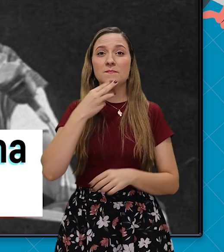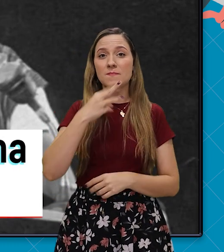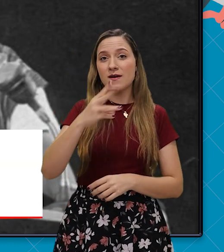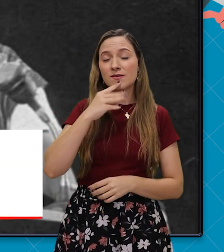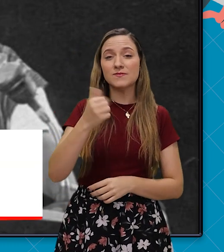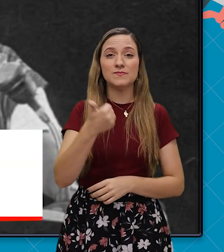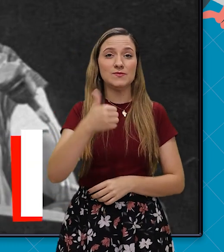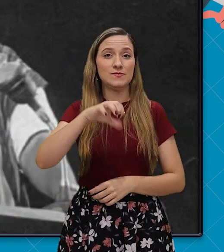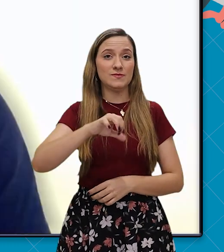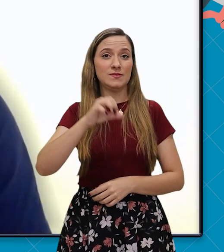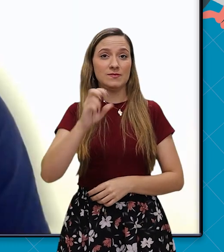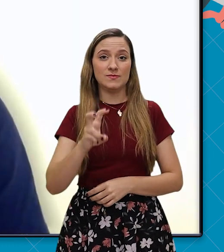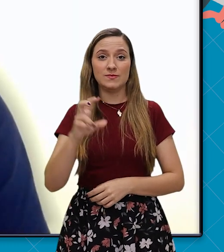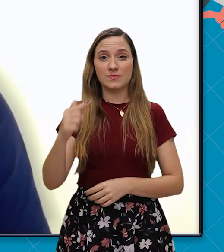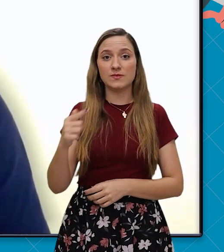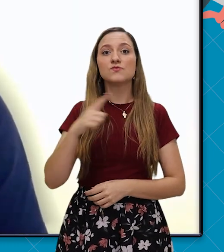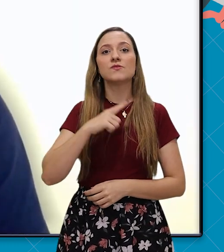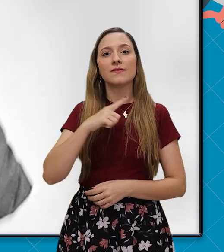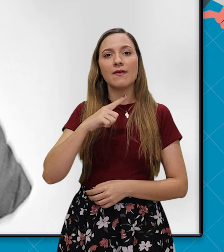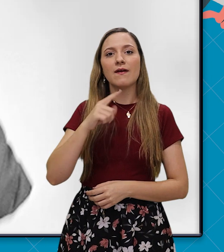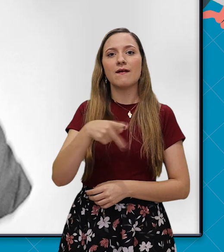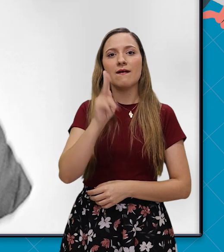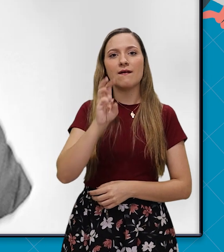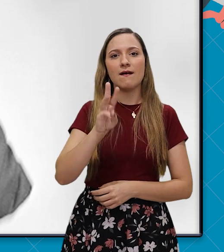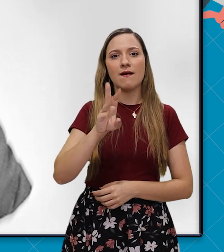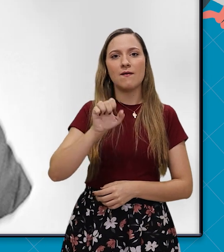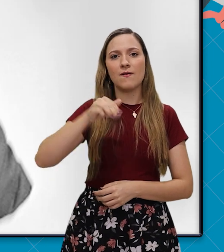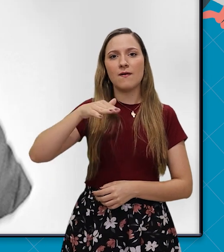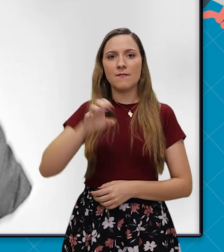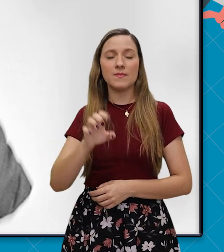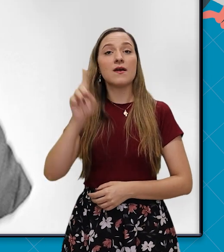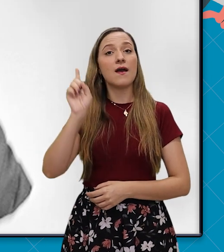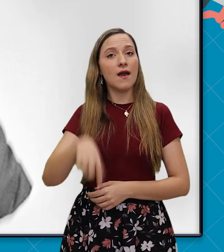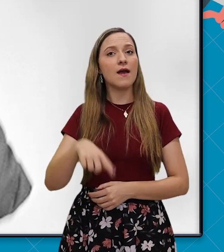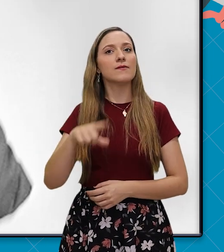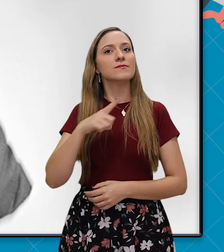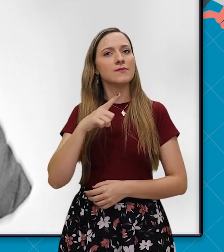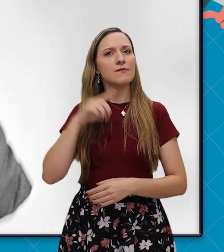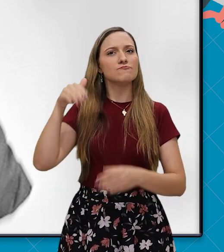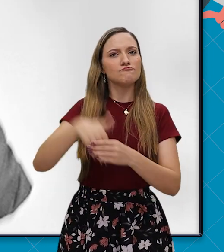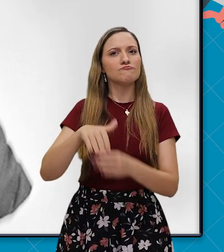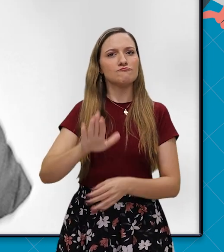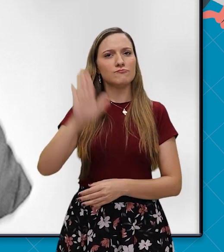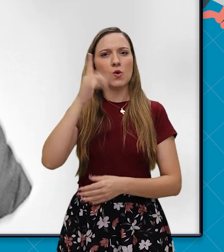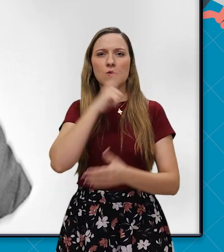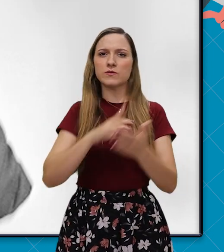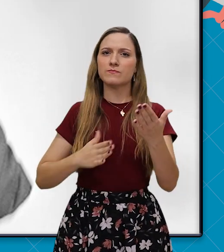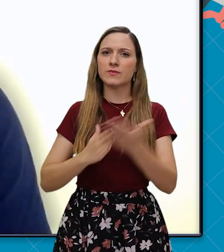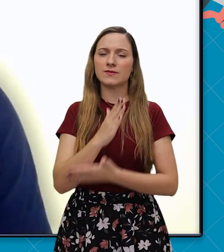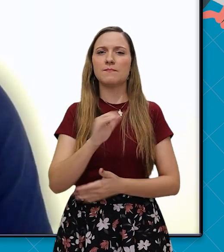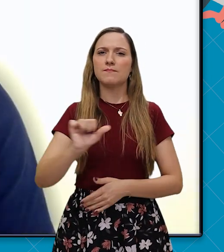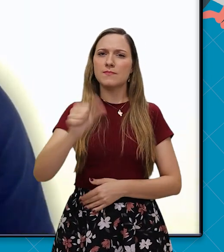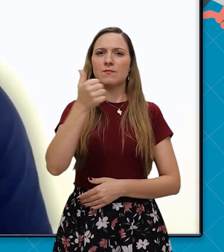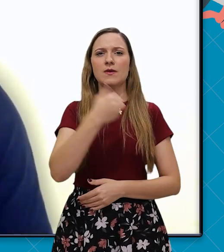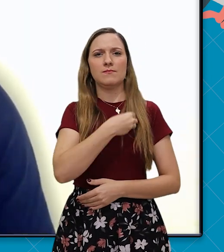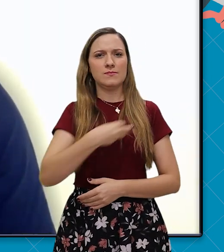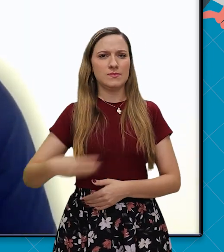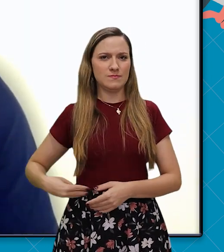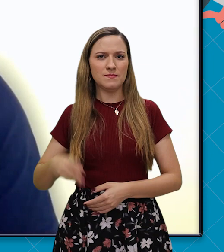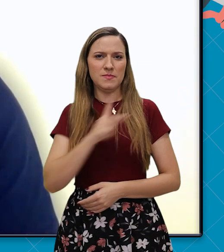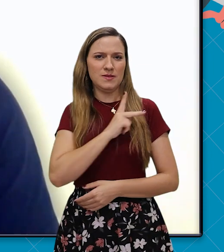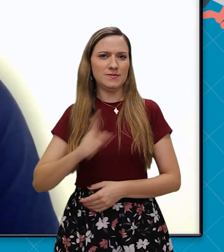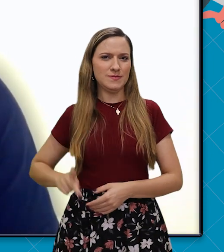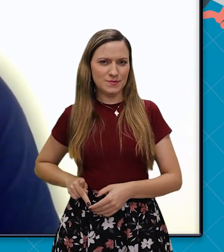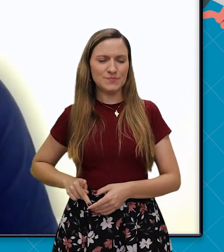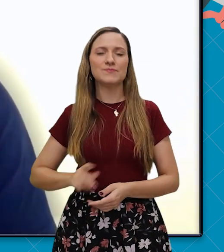de 1957, Kwame Krumman foi eleito o primeiro primeiro-ministro e presidente do estado.